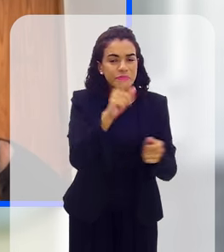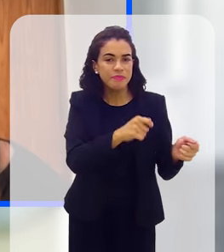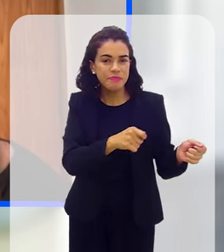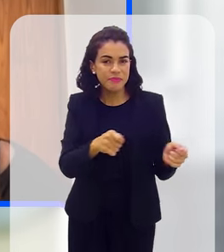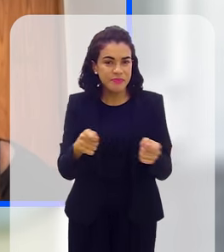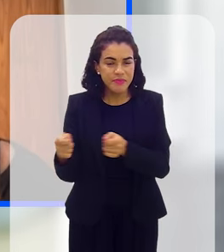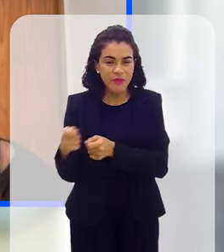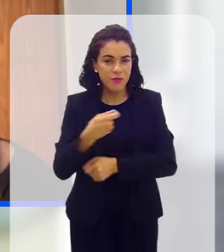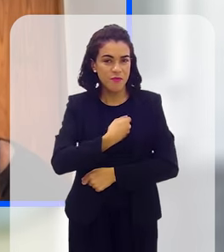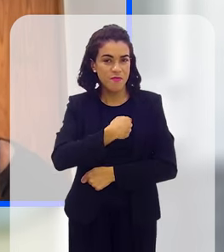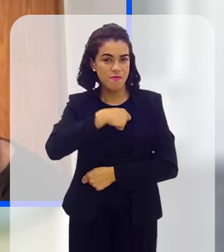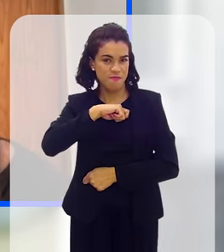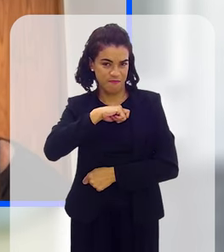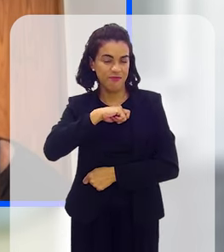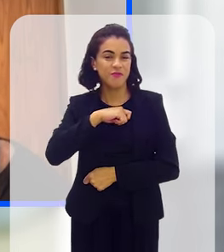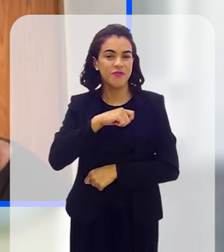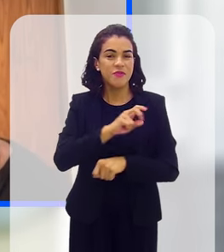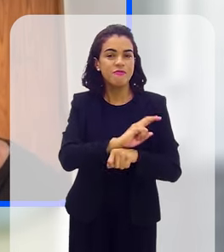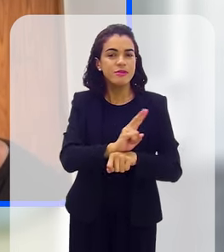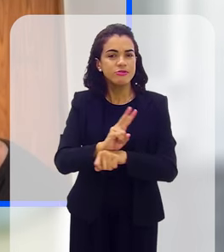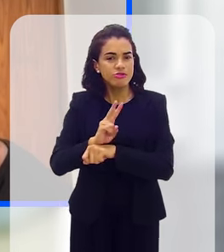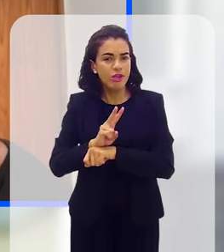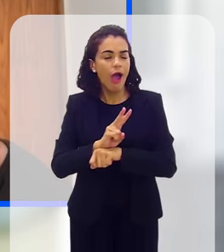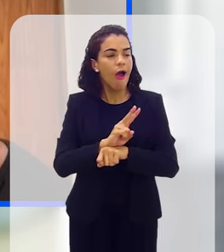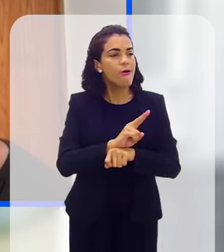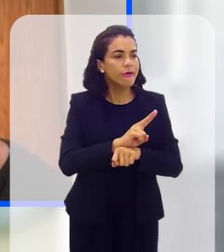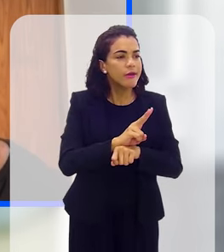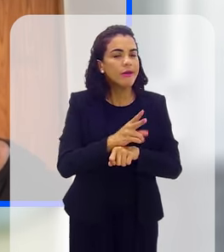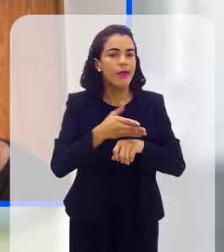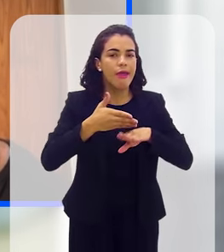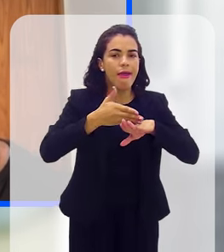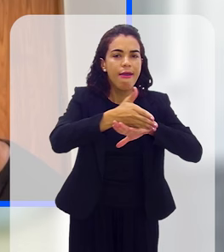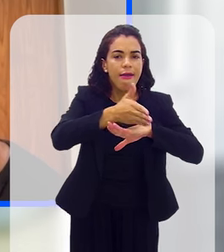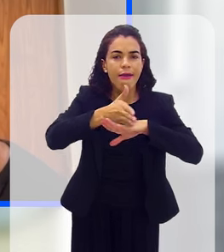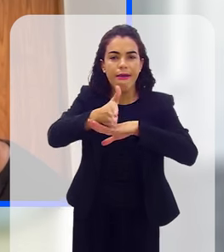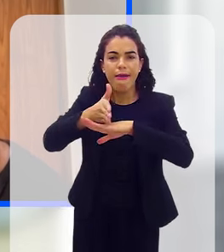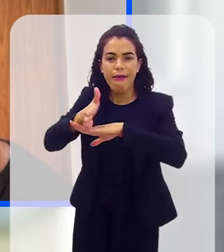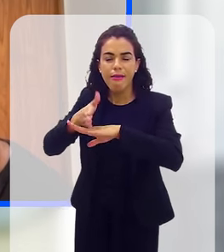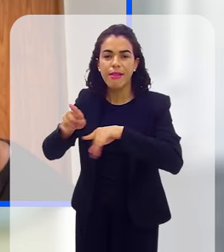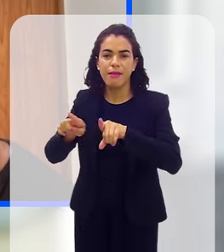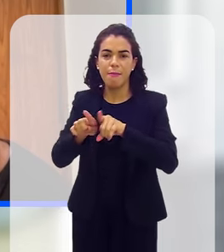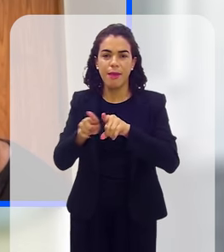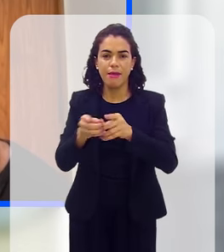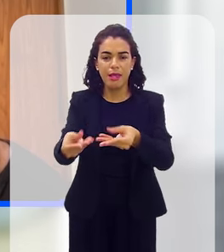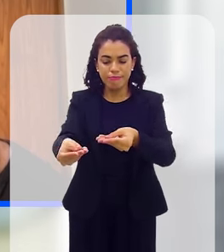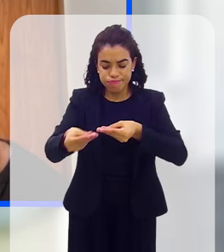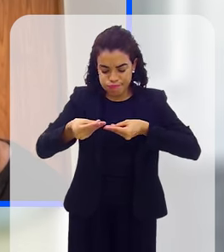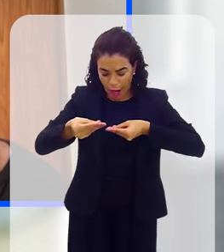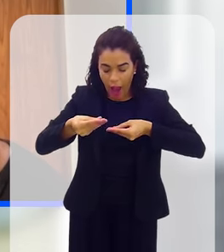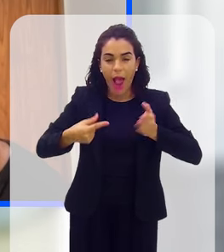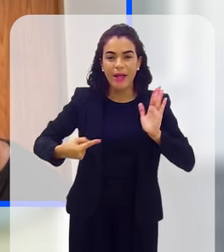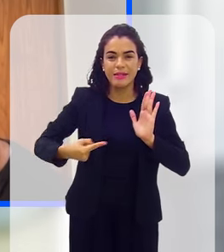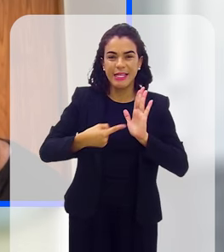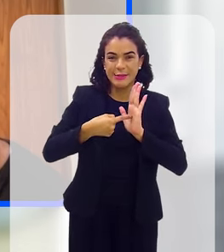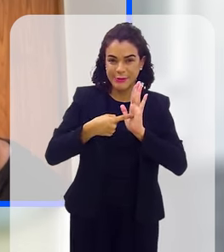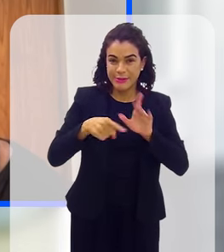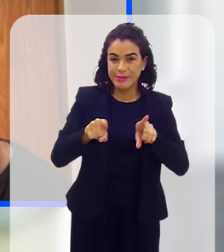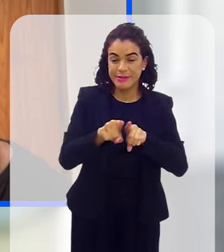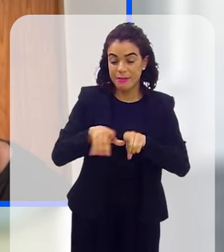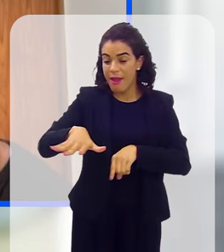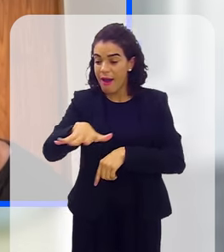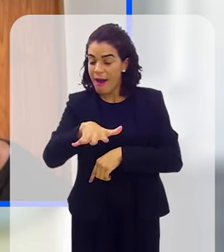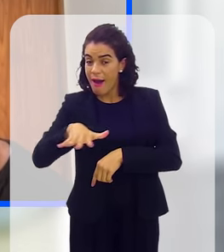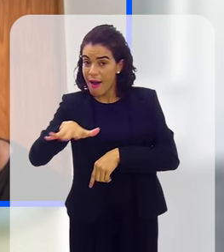fiscal, que está na ponta ali, que vai a campo, ele que recebe a denúncia, que vai verificar se ali naquela região